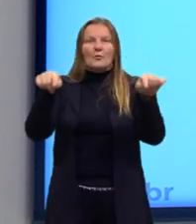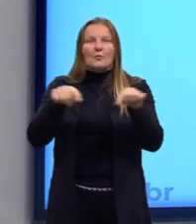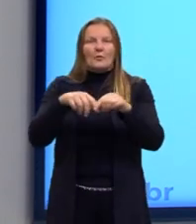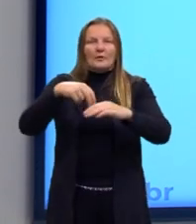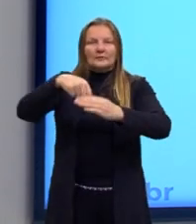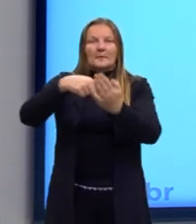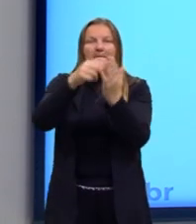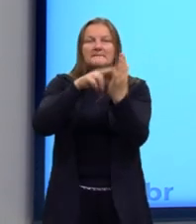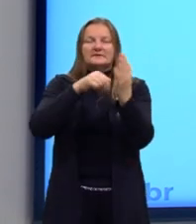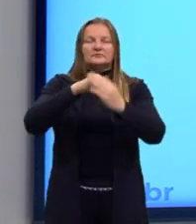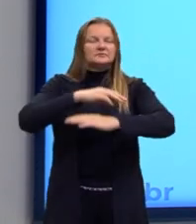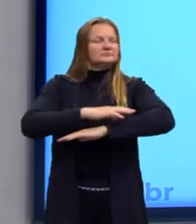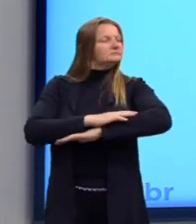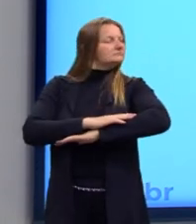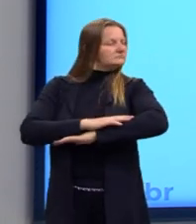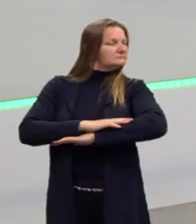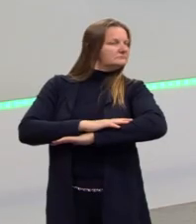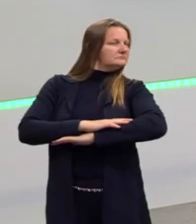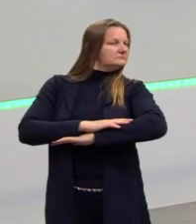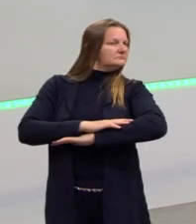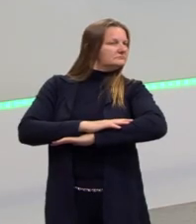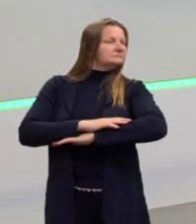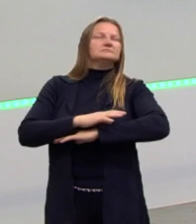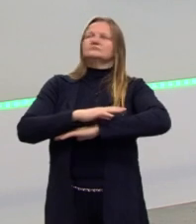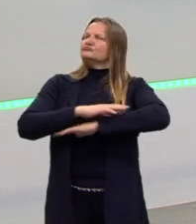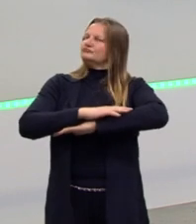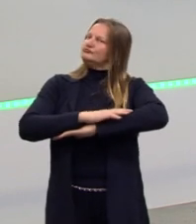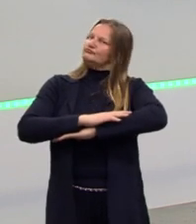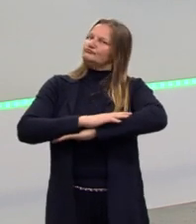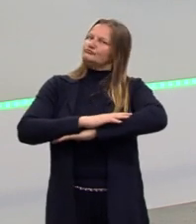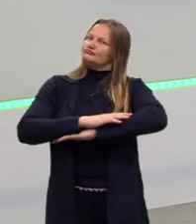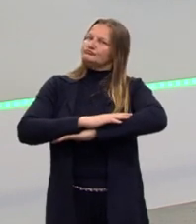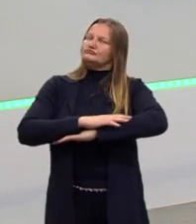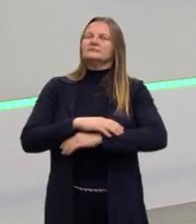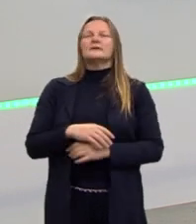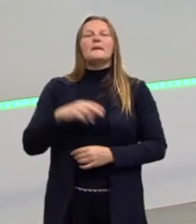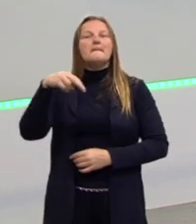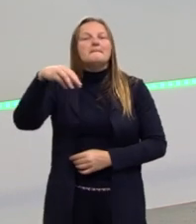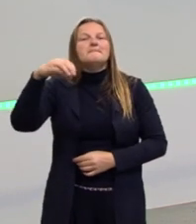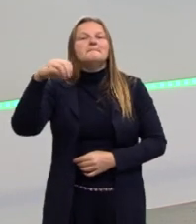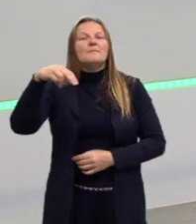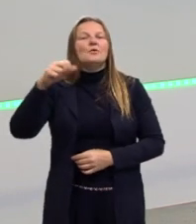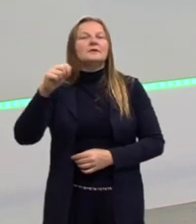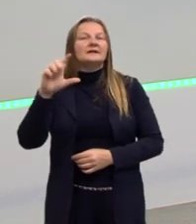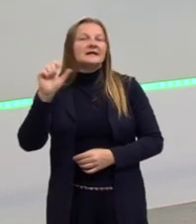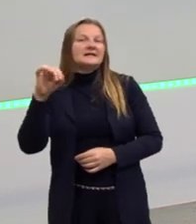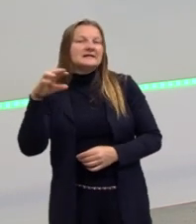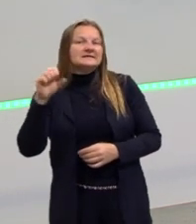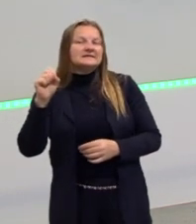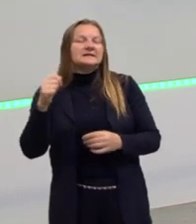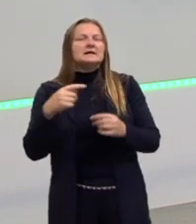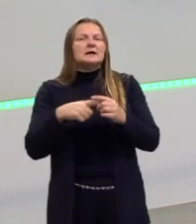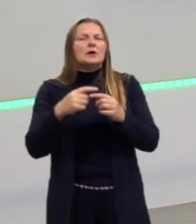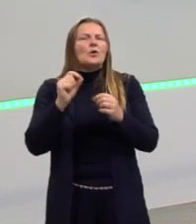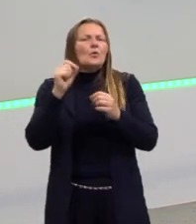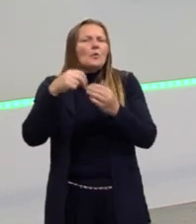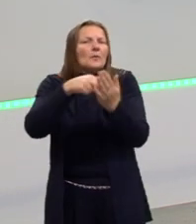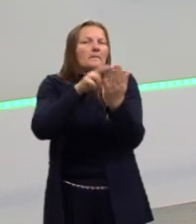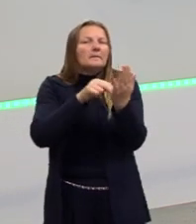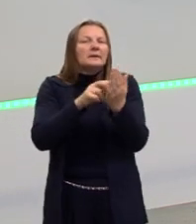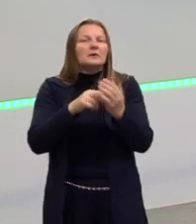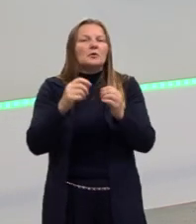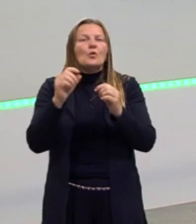Essa função formalista, ela se preocuparia com o tamanho do quadro, o que tem atrás do quadro,